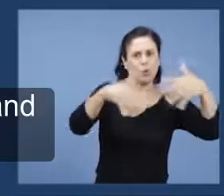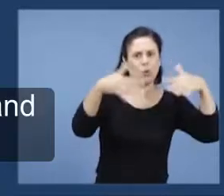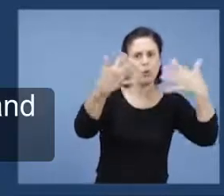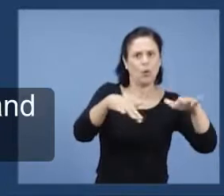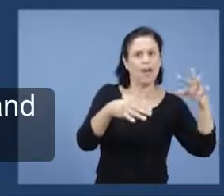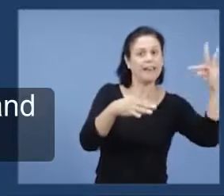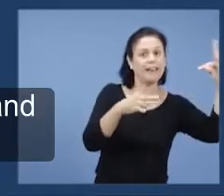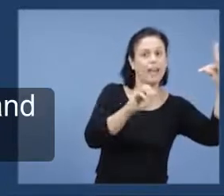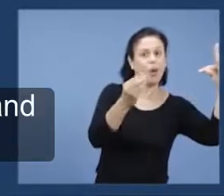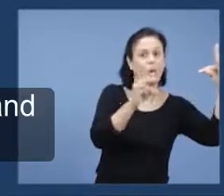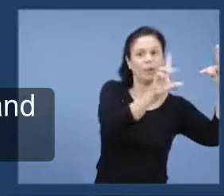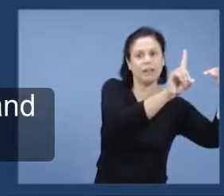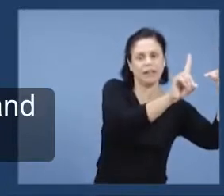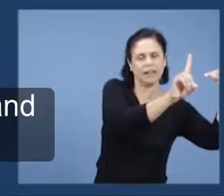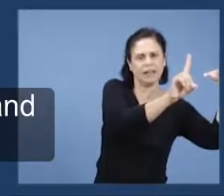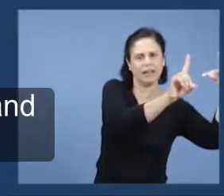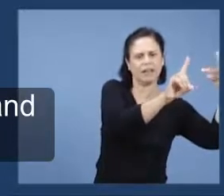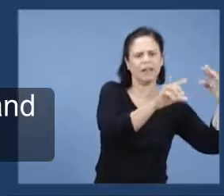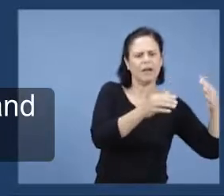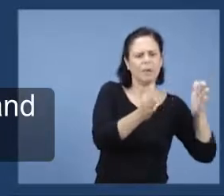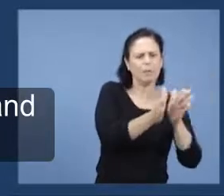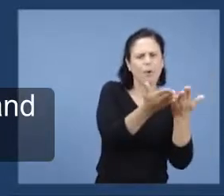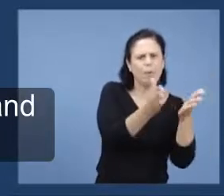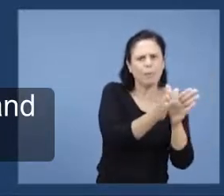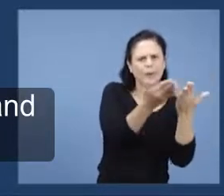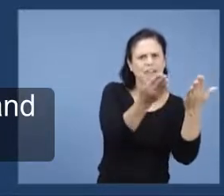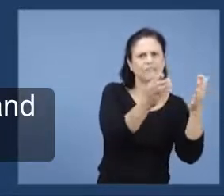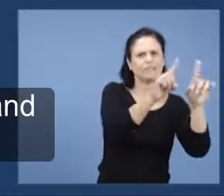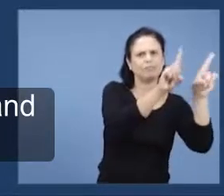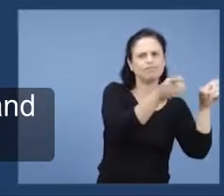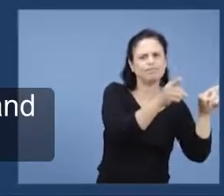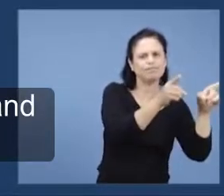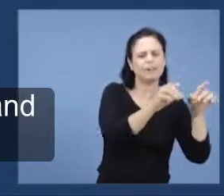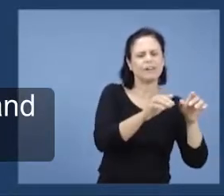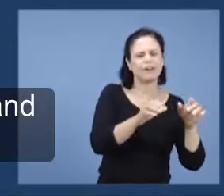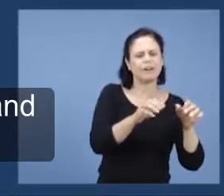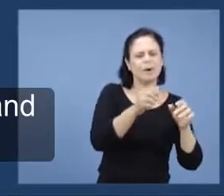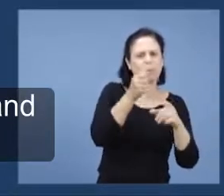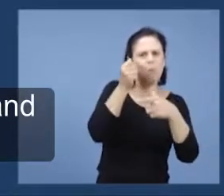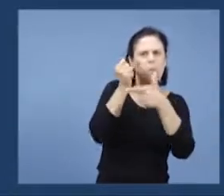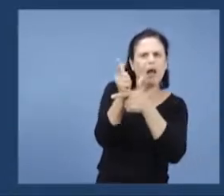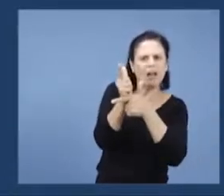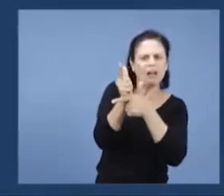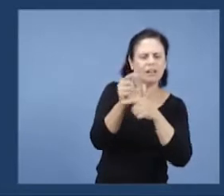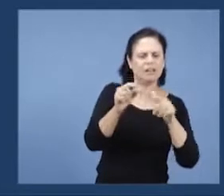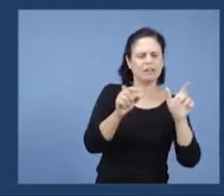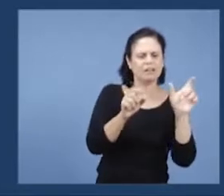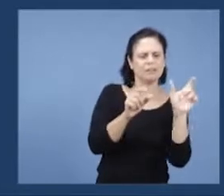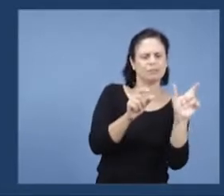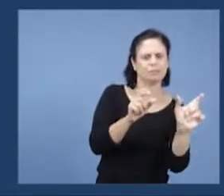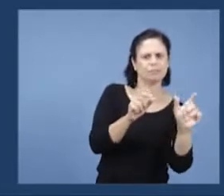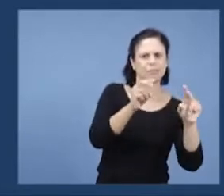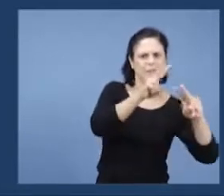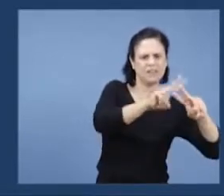Tribulação, pobreza, blasfêmia, prisão, tentação. Dessas perguntas.